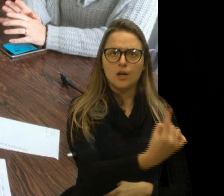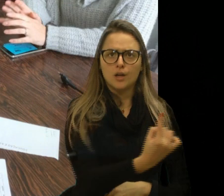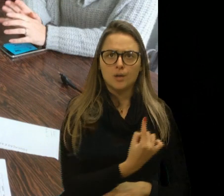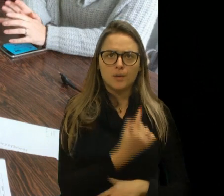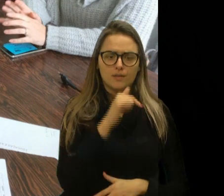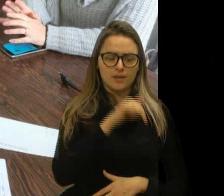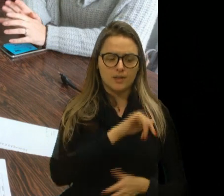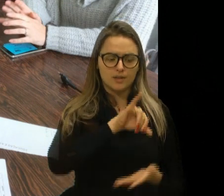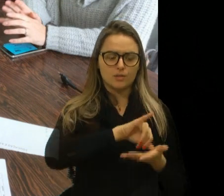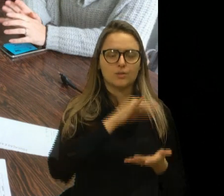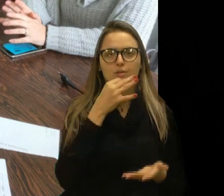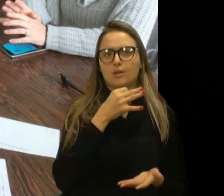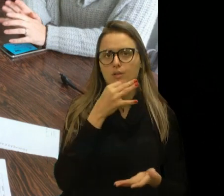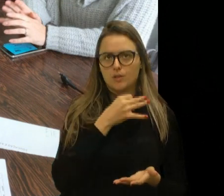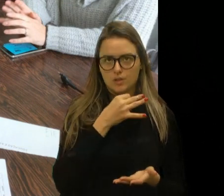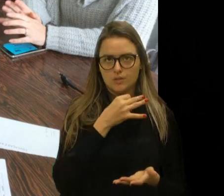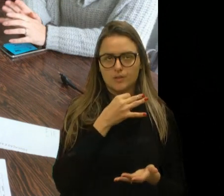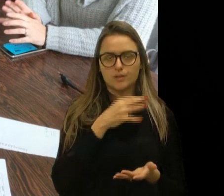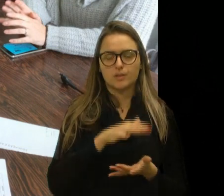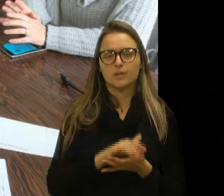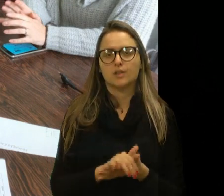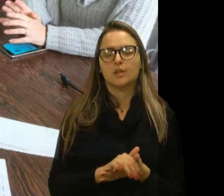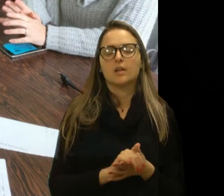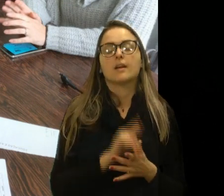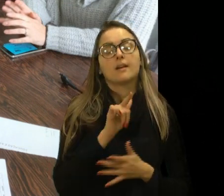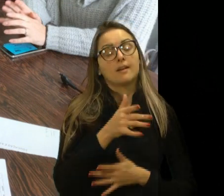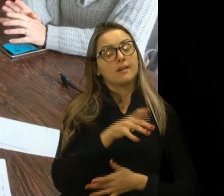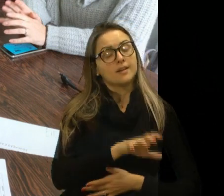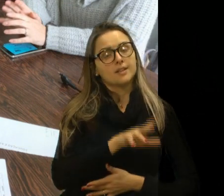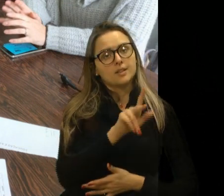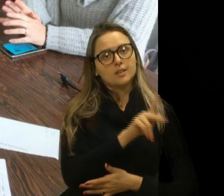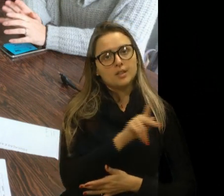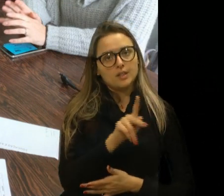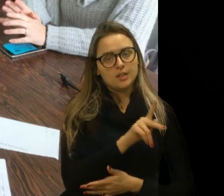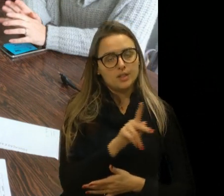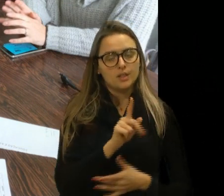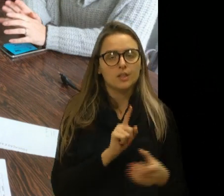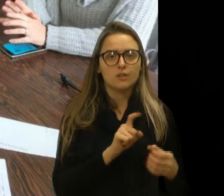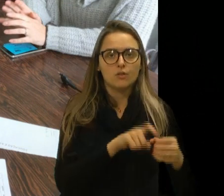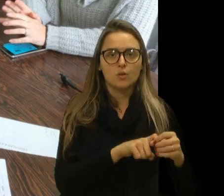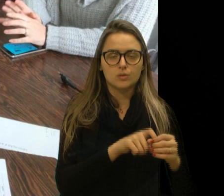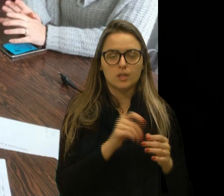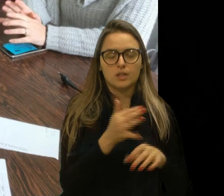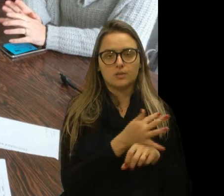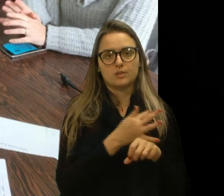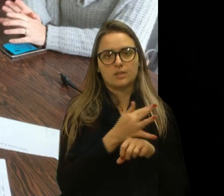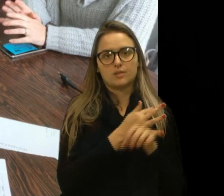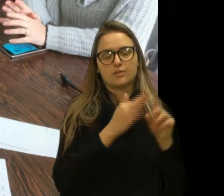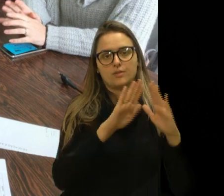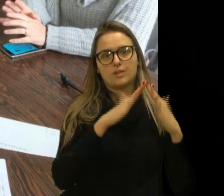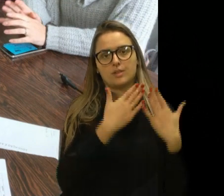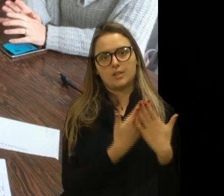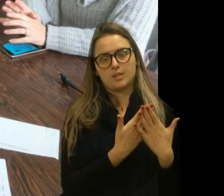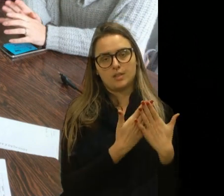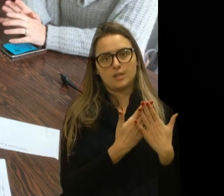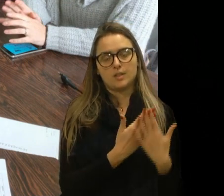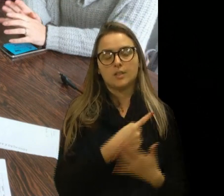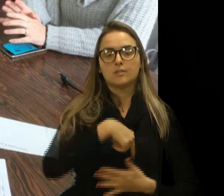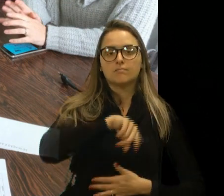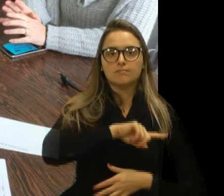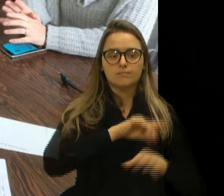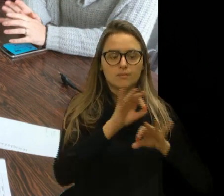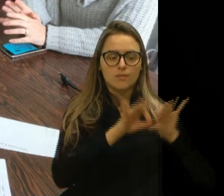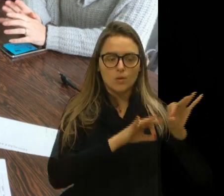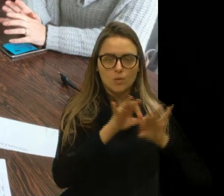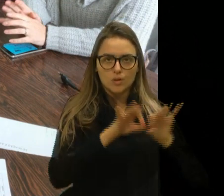na cidade de Caxias do Sul. E assim que os professores retornarem, então, das férias escolares, agendaremos, na nossa